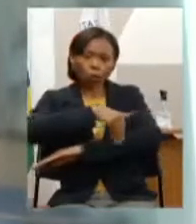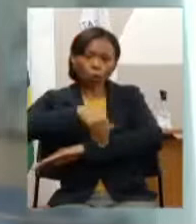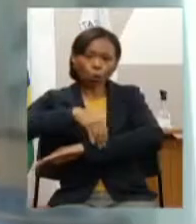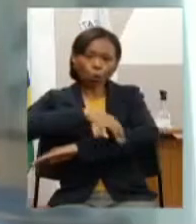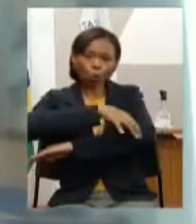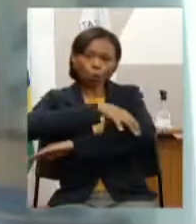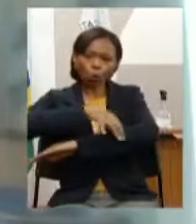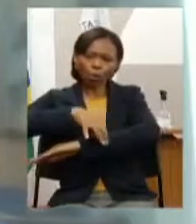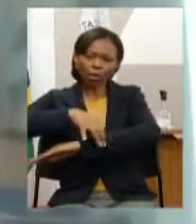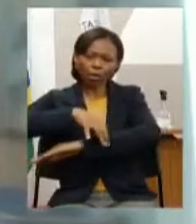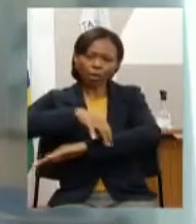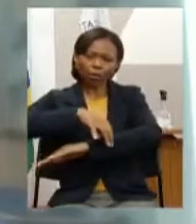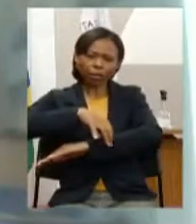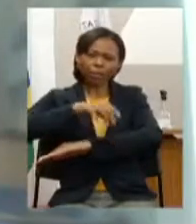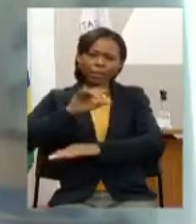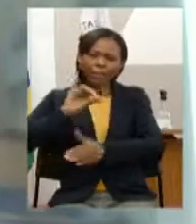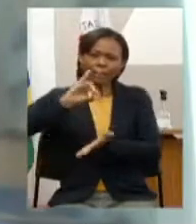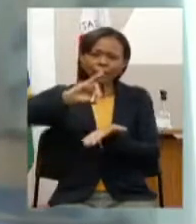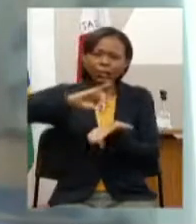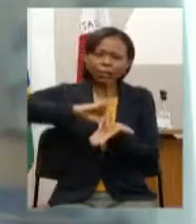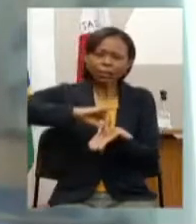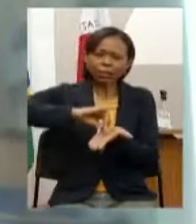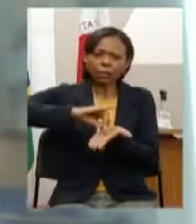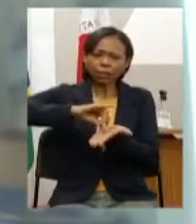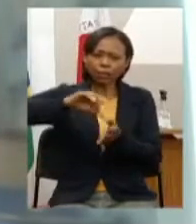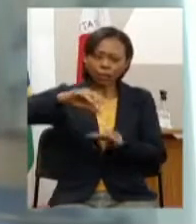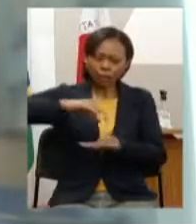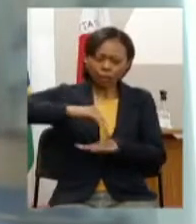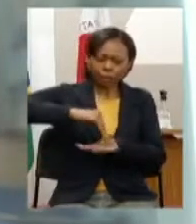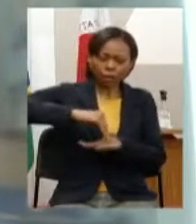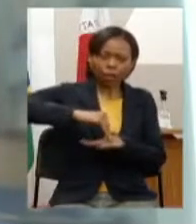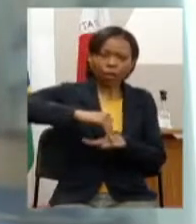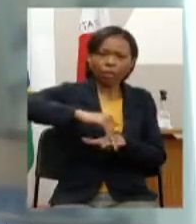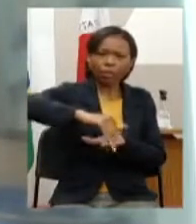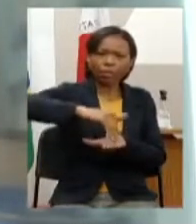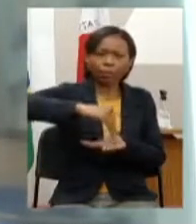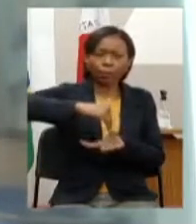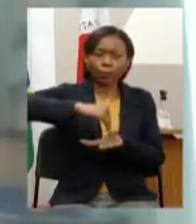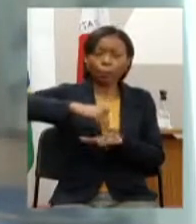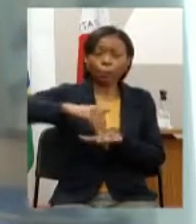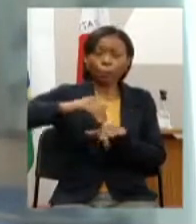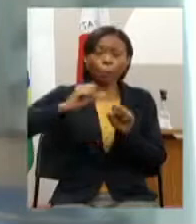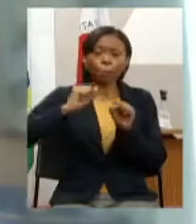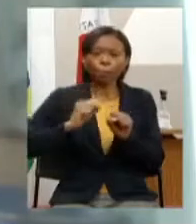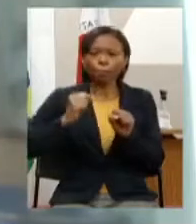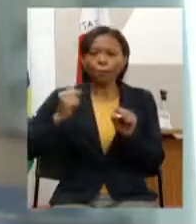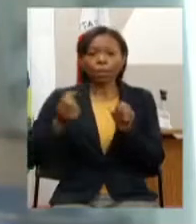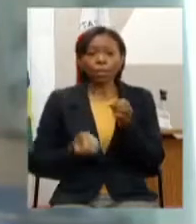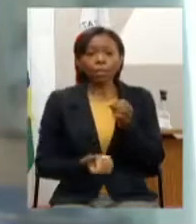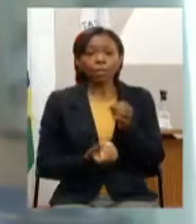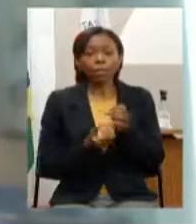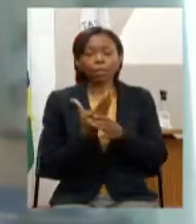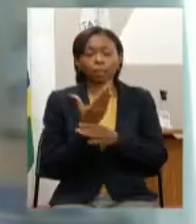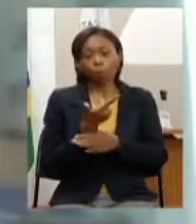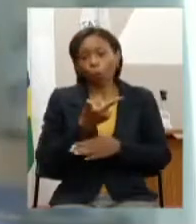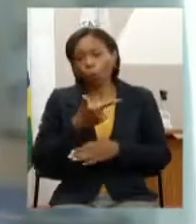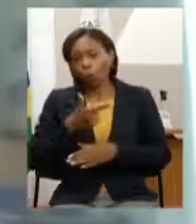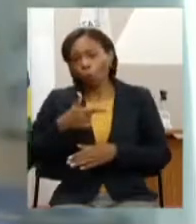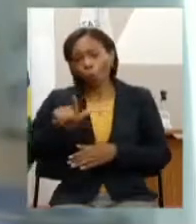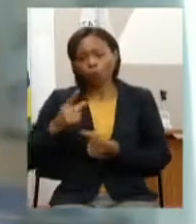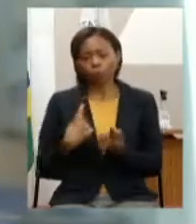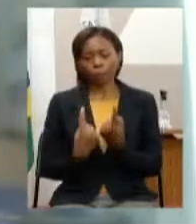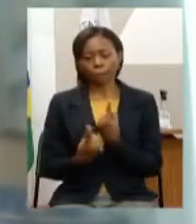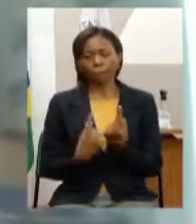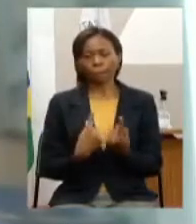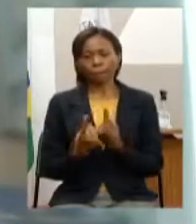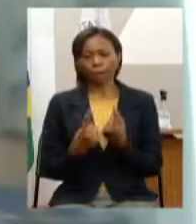nesse canteiro central se utilize a possibilidade de se implantar um ferroanel onde a diferença